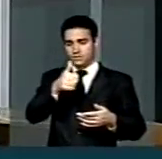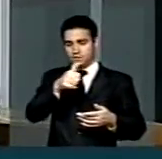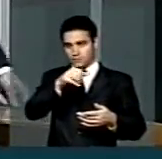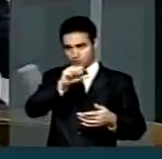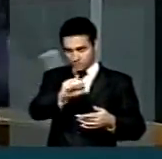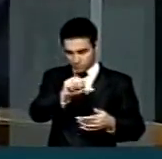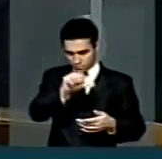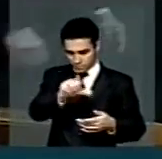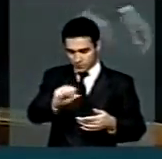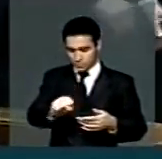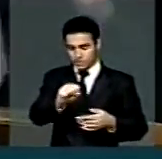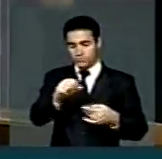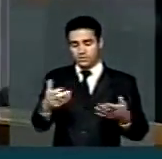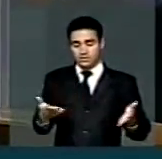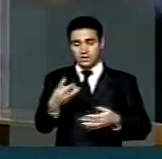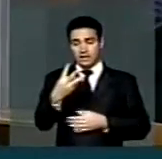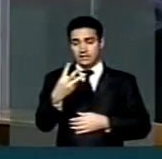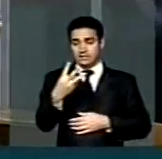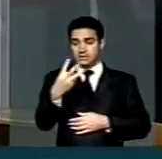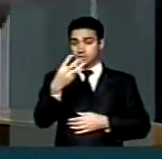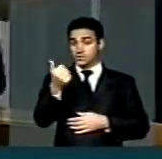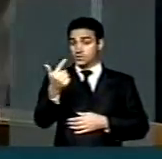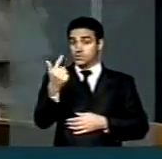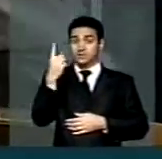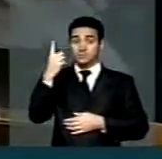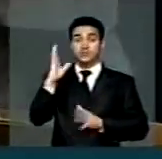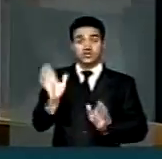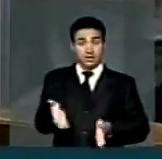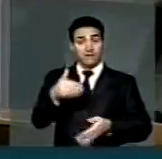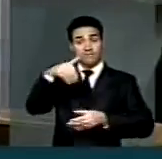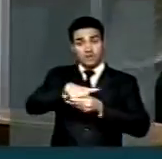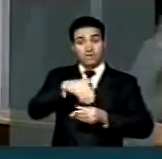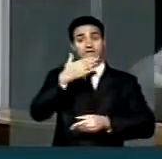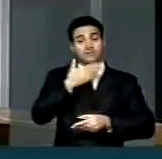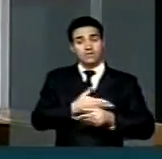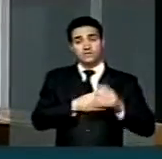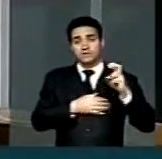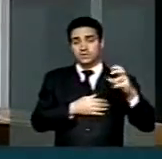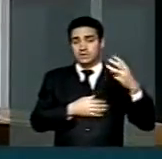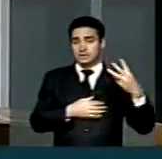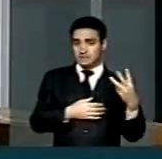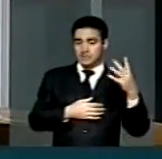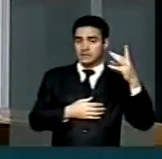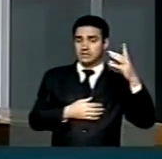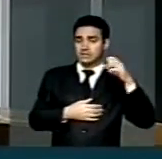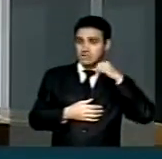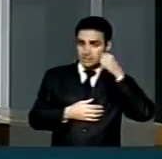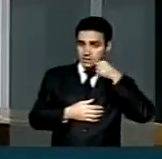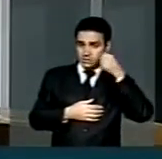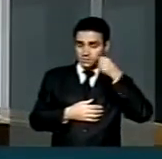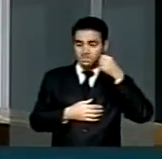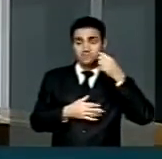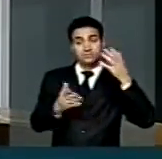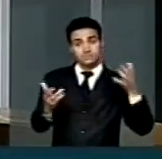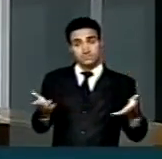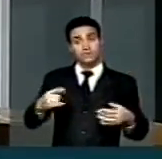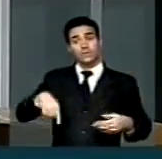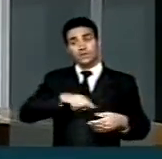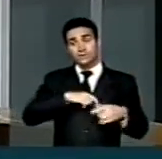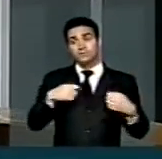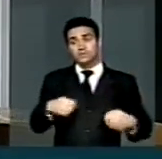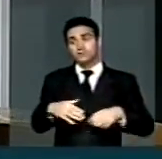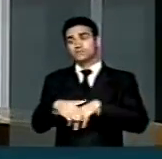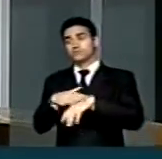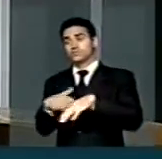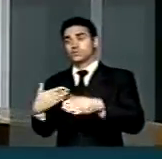Aqui 312 senhores e senhores deputados votaram a favor e 53 senhores e senhores senadores. Temos que falar com esses